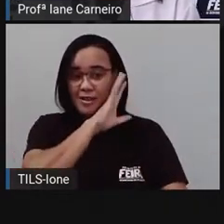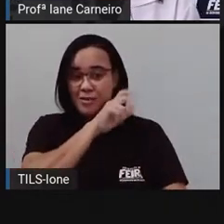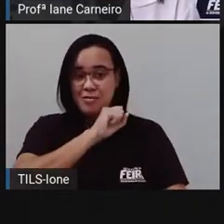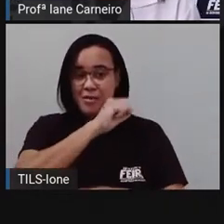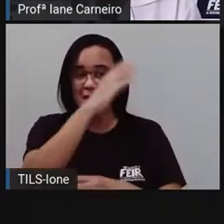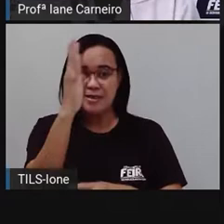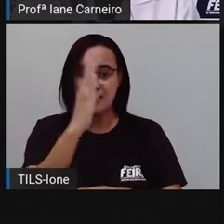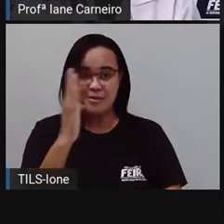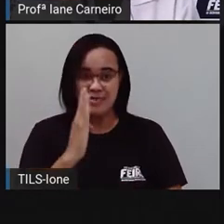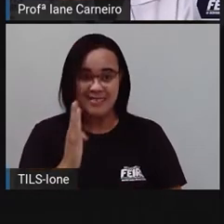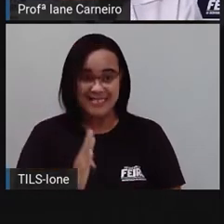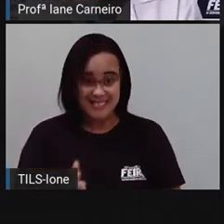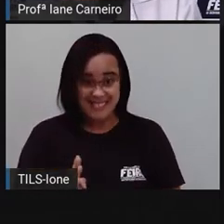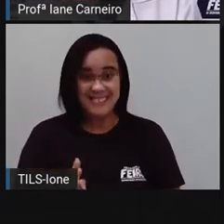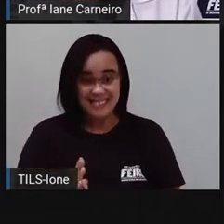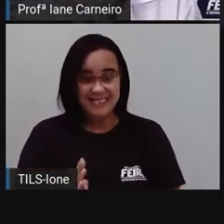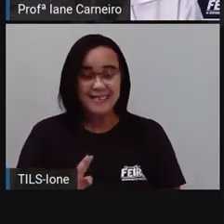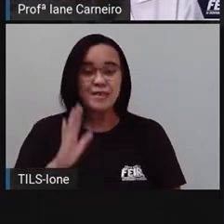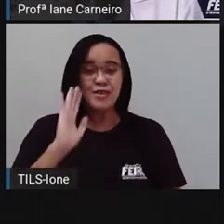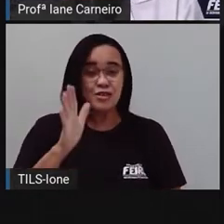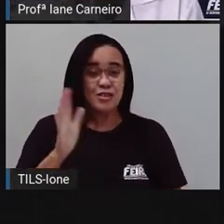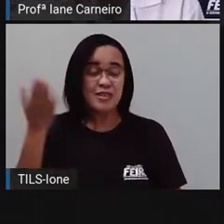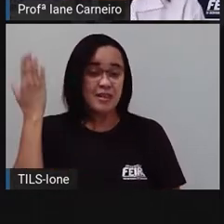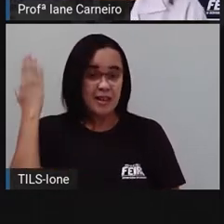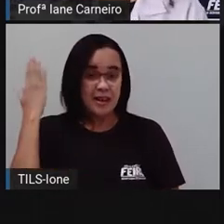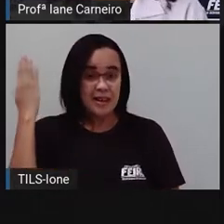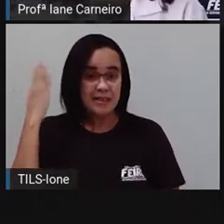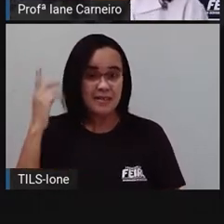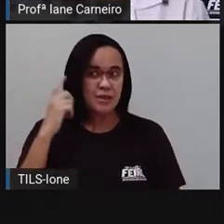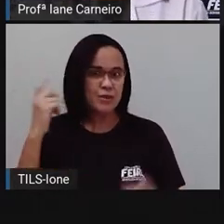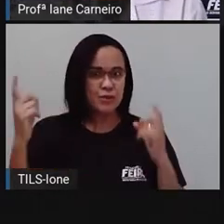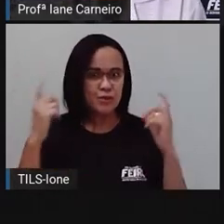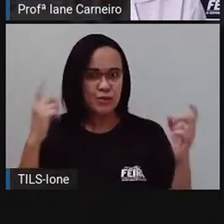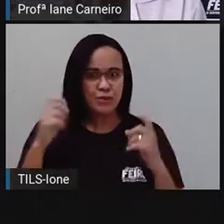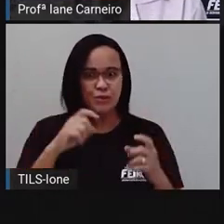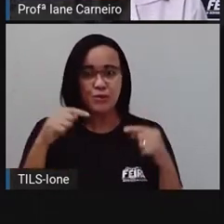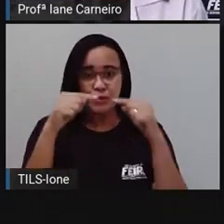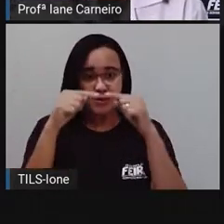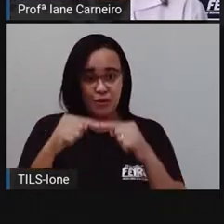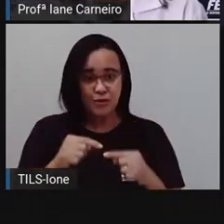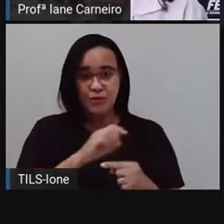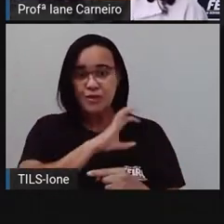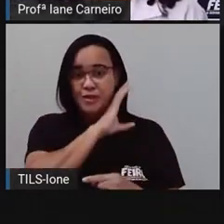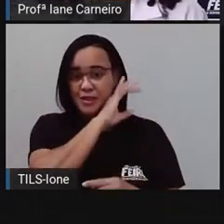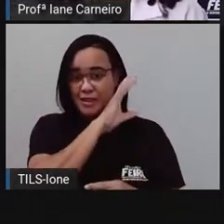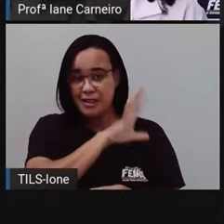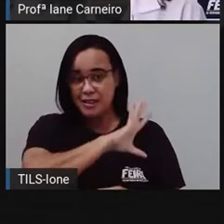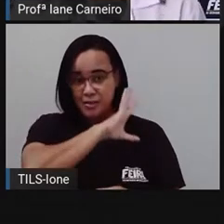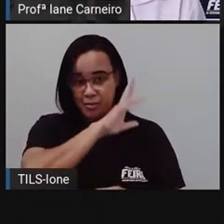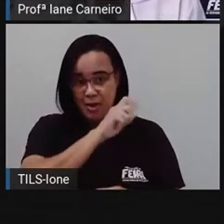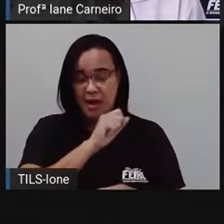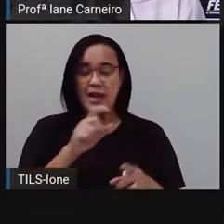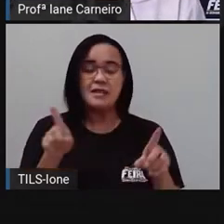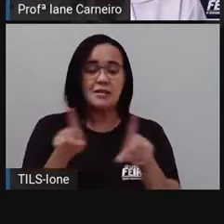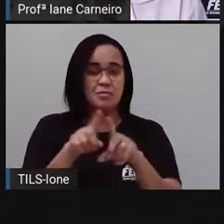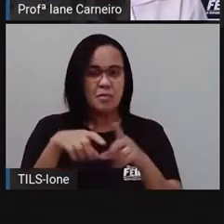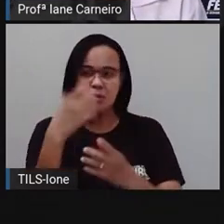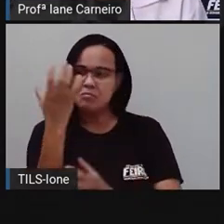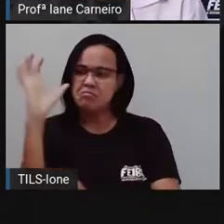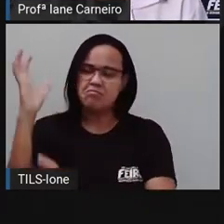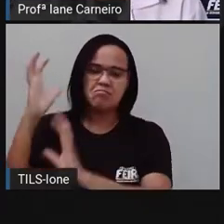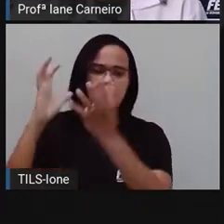falou, duas aulas, né? Que nós abordamos o som dos animais, nós vimos os animais selvagens, os